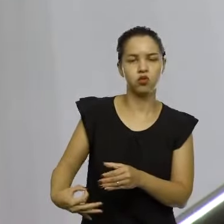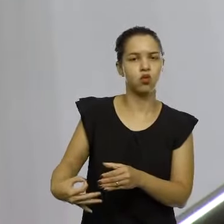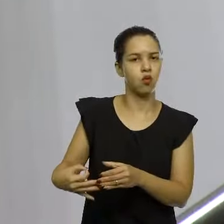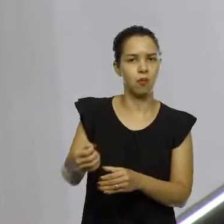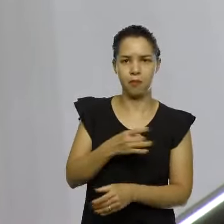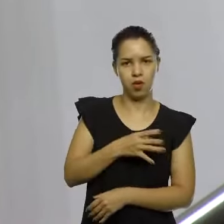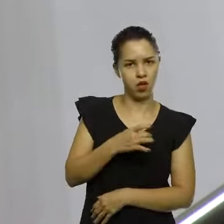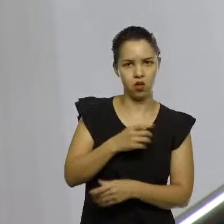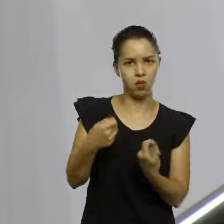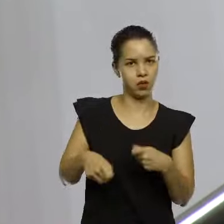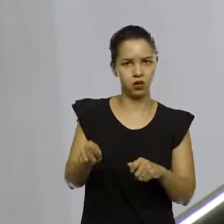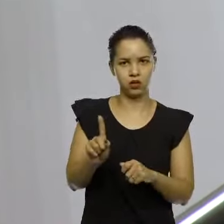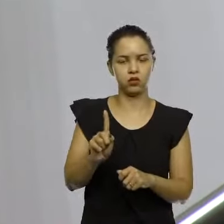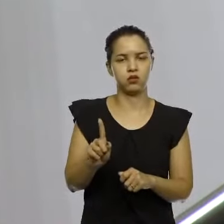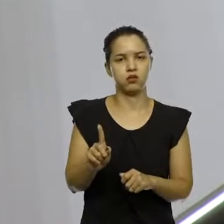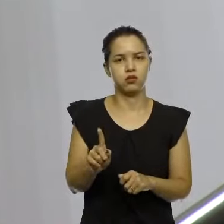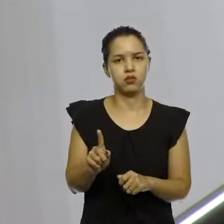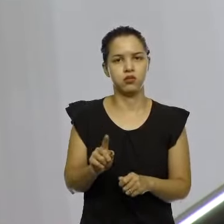pessoas, essas pessoas...